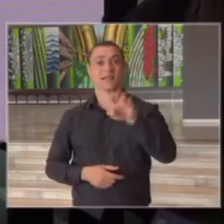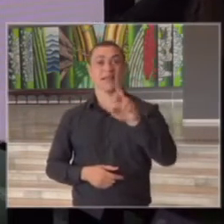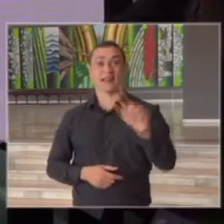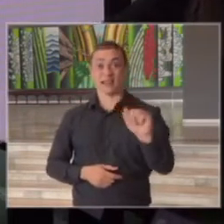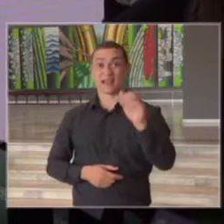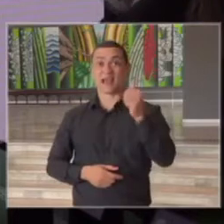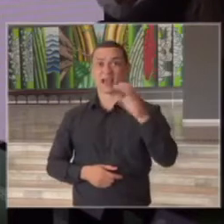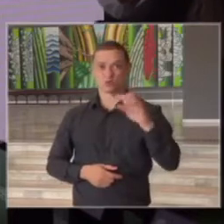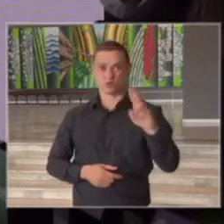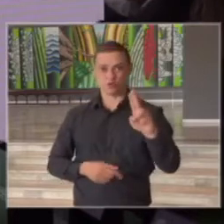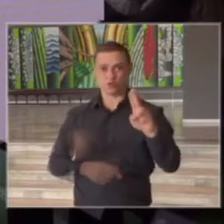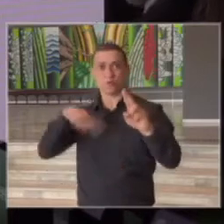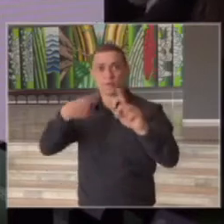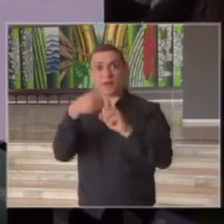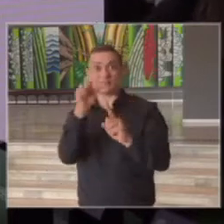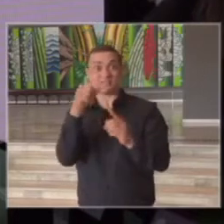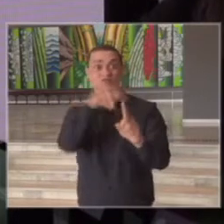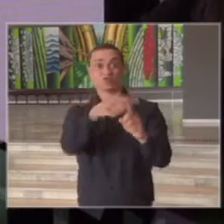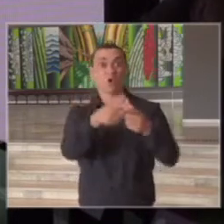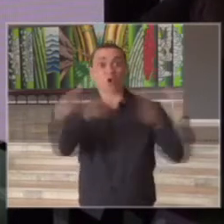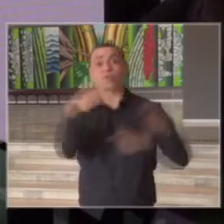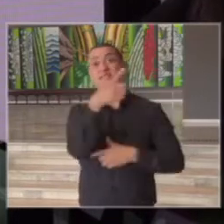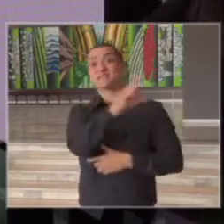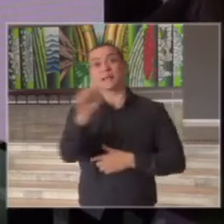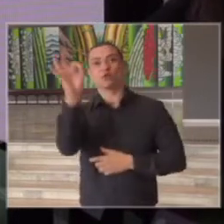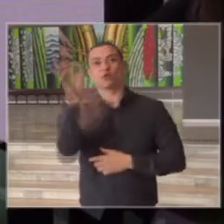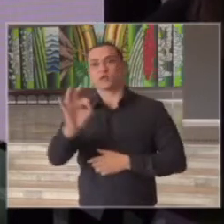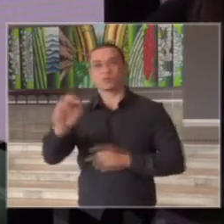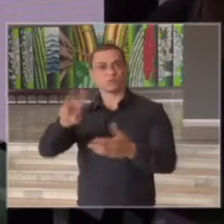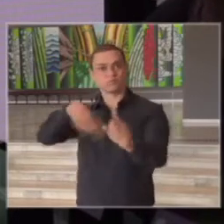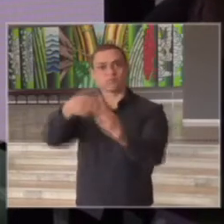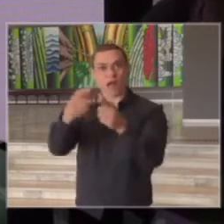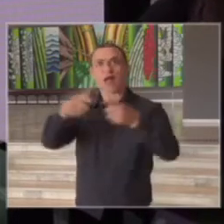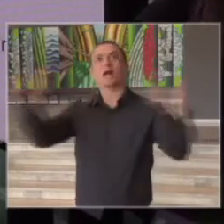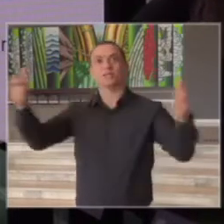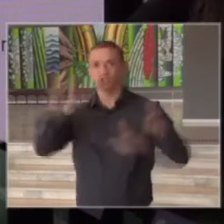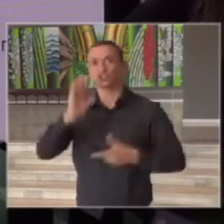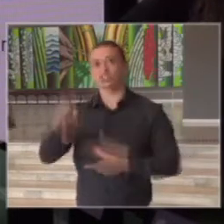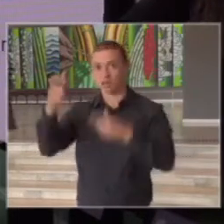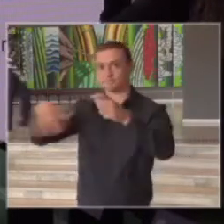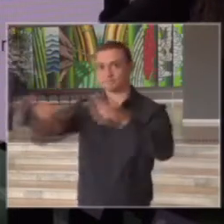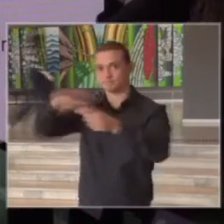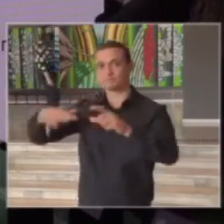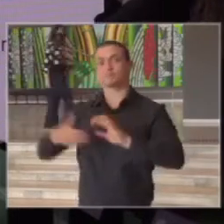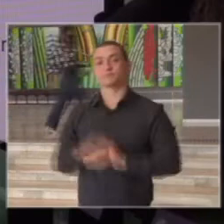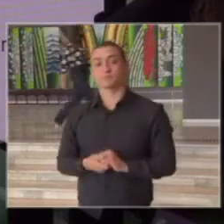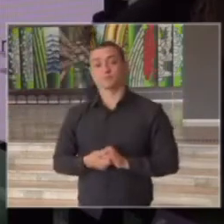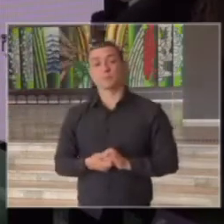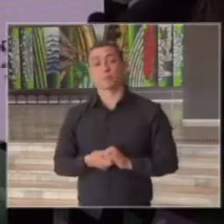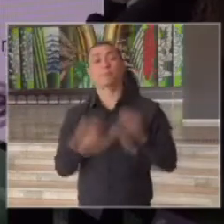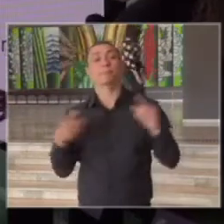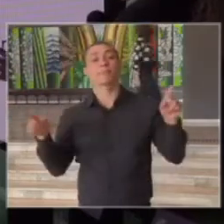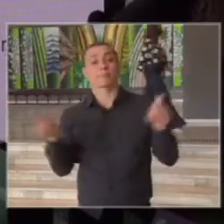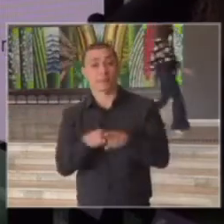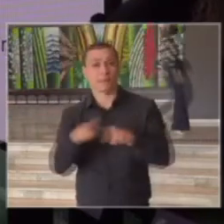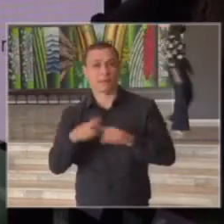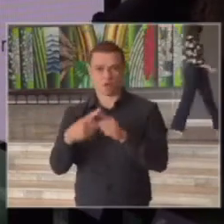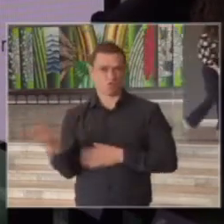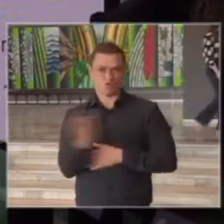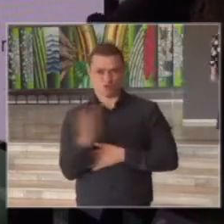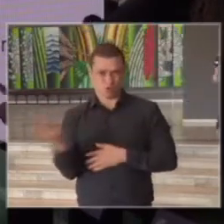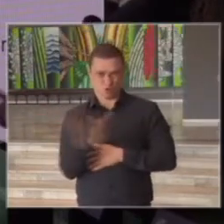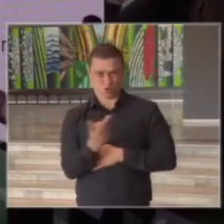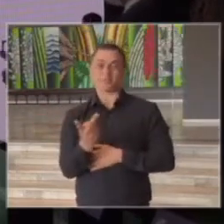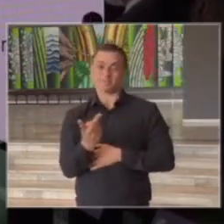regional Vale do Estado hospitalar da região pode passar por favor e também como as duas regiões são